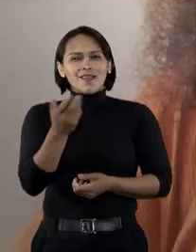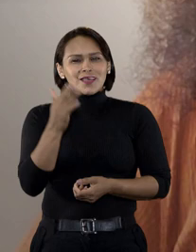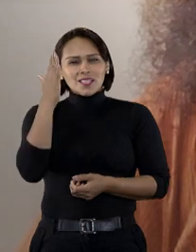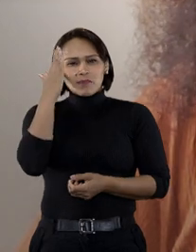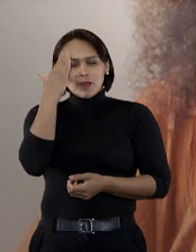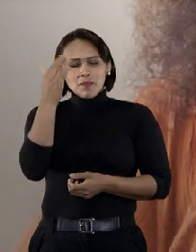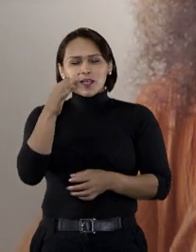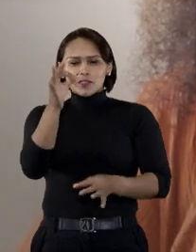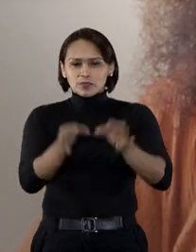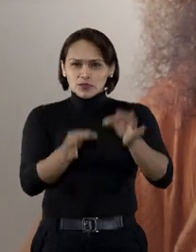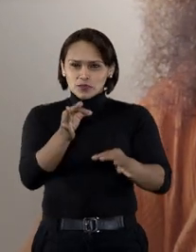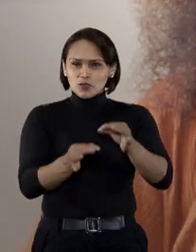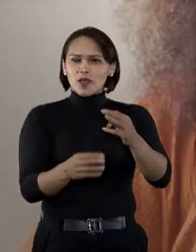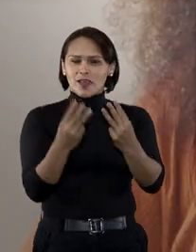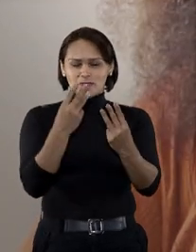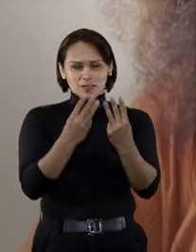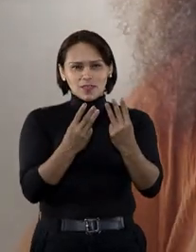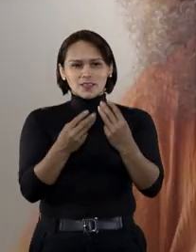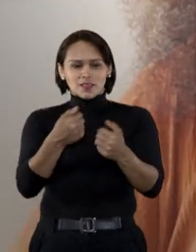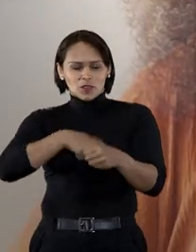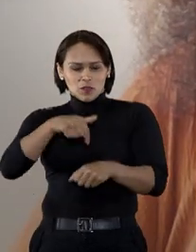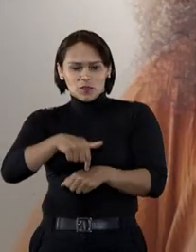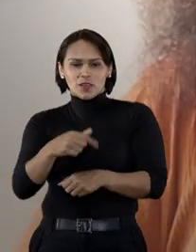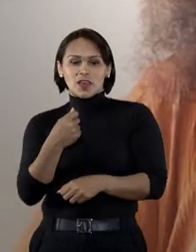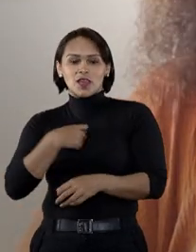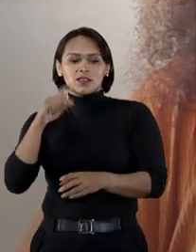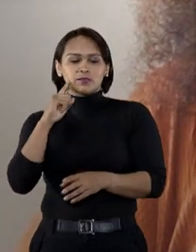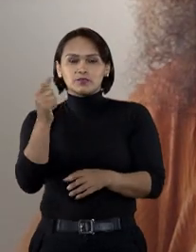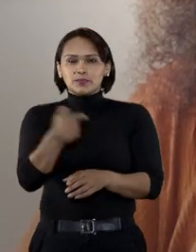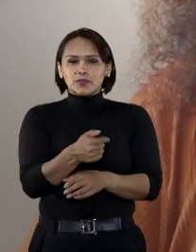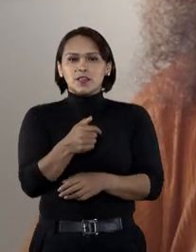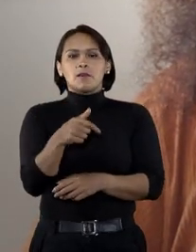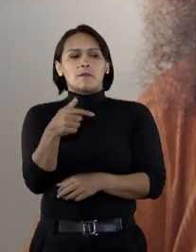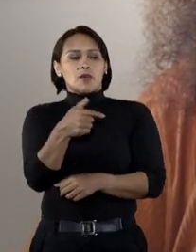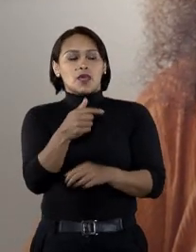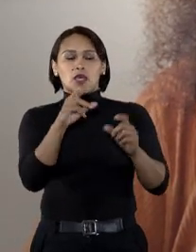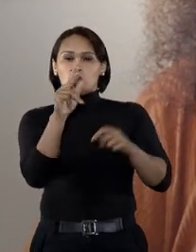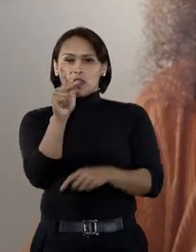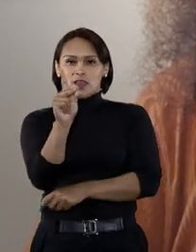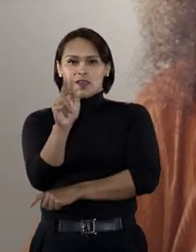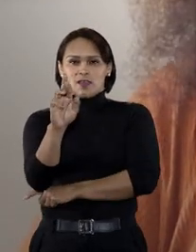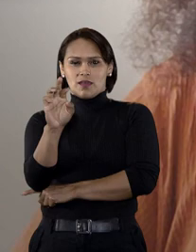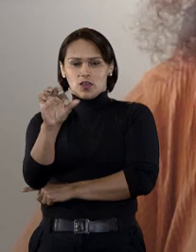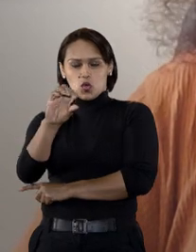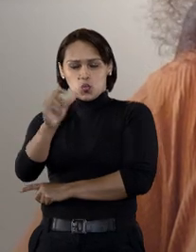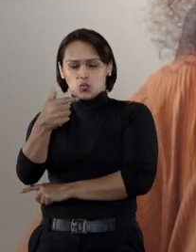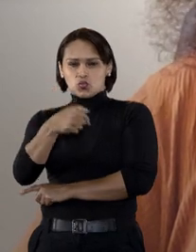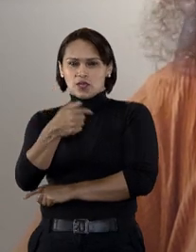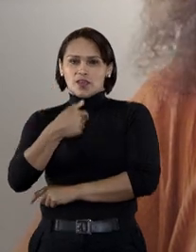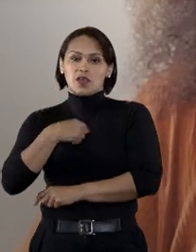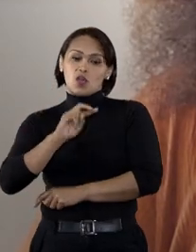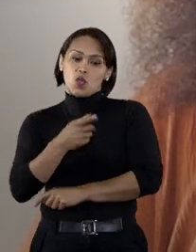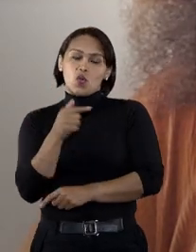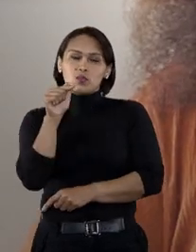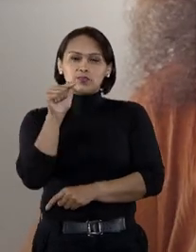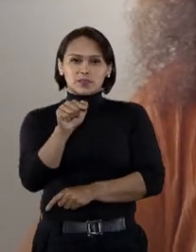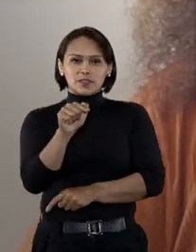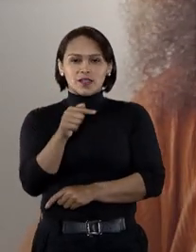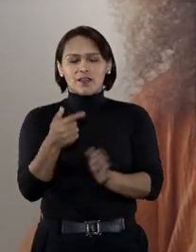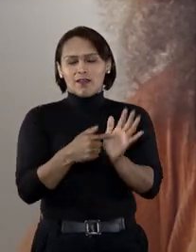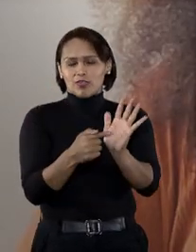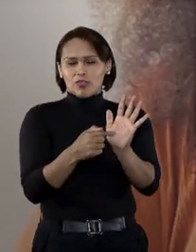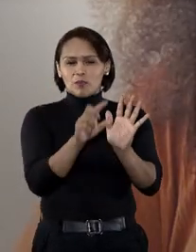Quer saber mais sobre o caso julgado pela terceira turma? É só apontar o celular para o QR Code que está aqui na tela ou